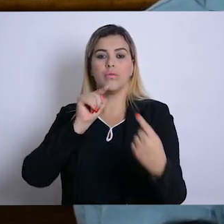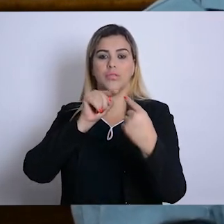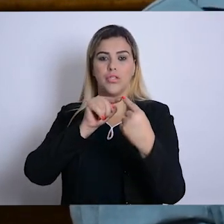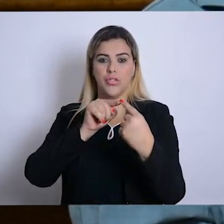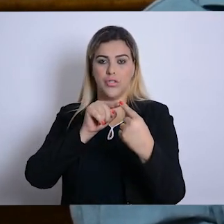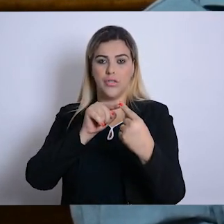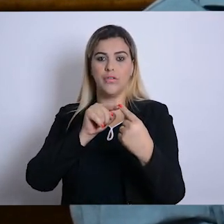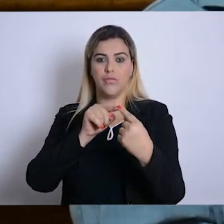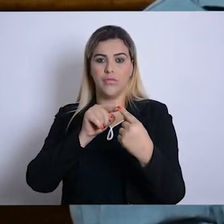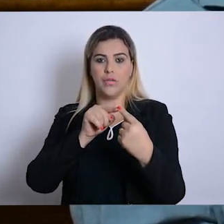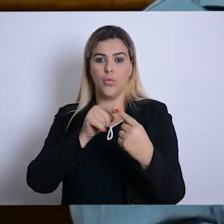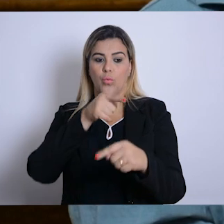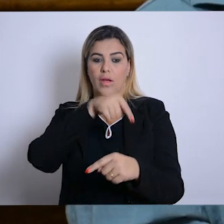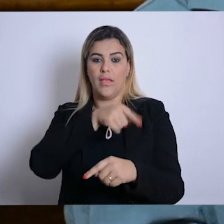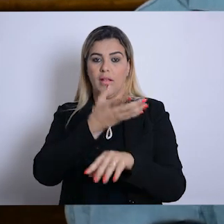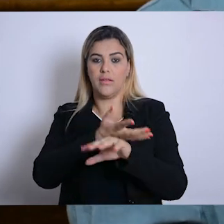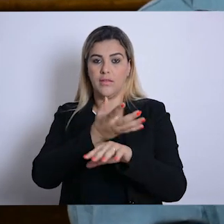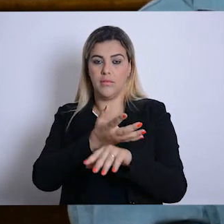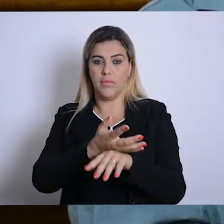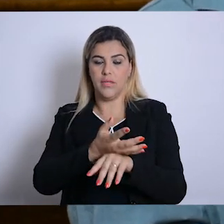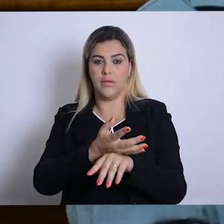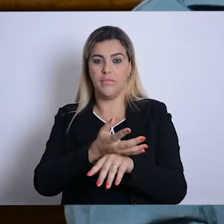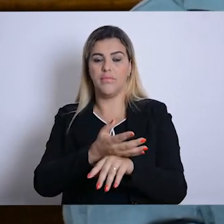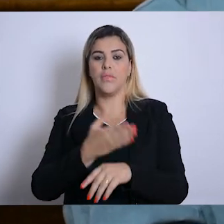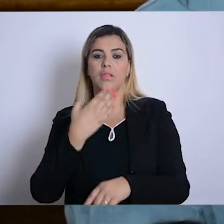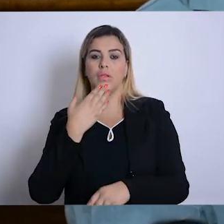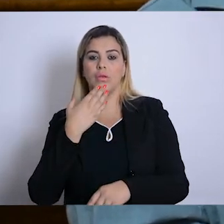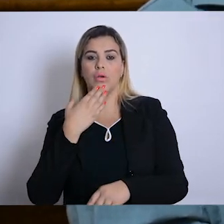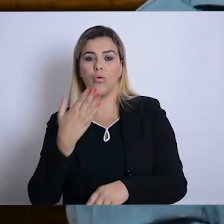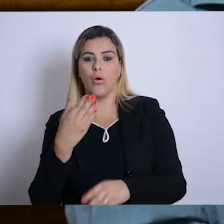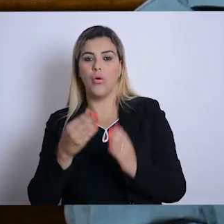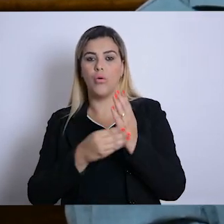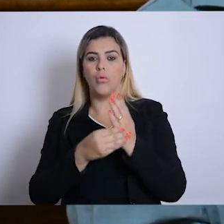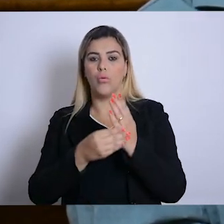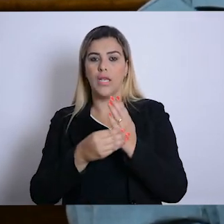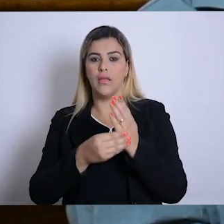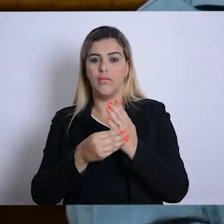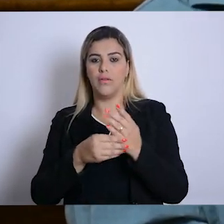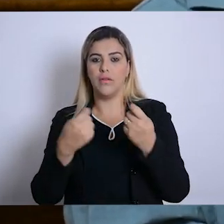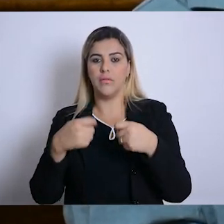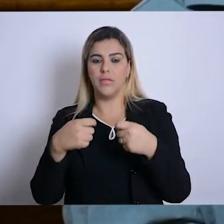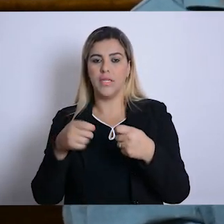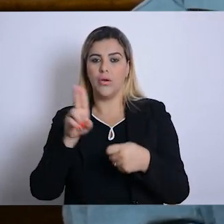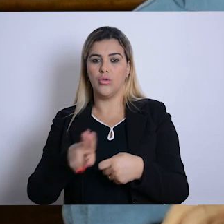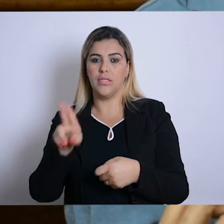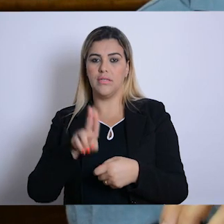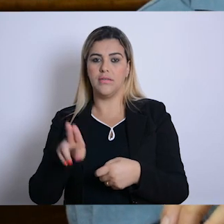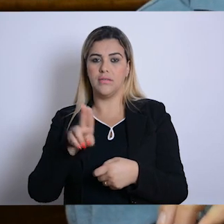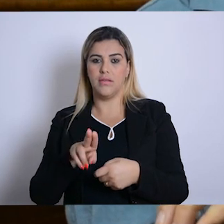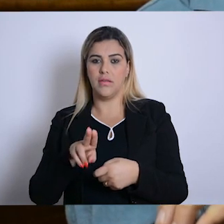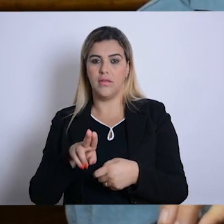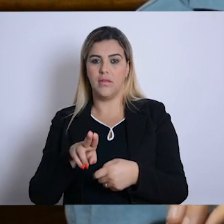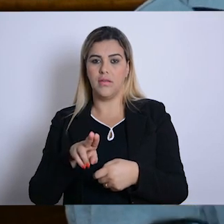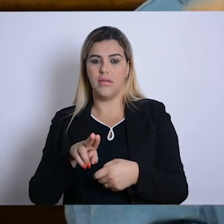aquela disciplina específica ali, qual que era a bibliografia mínima que deveria se utilizar, uma bibliografia